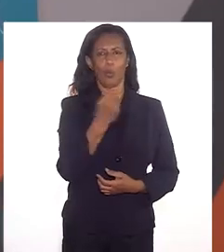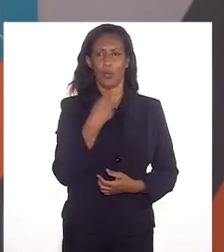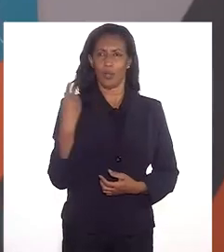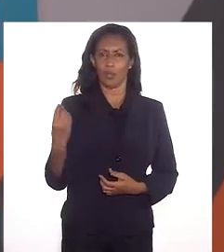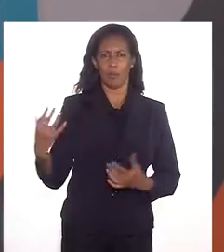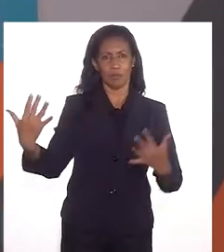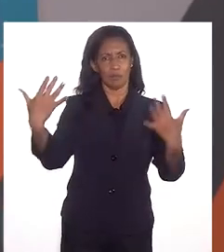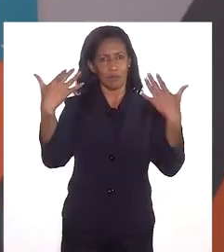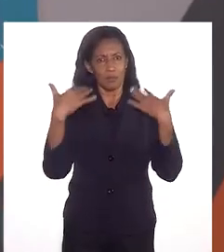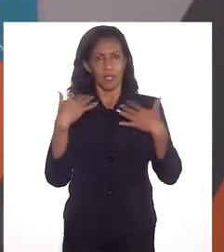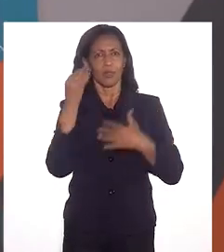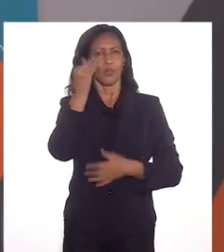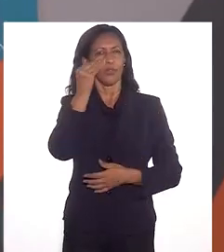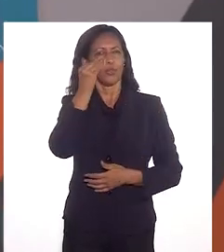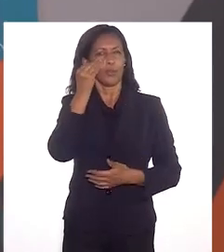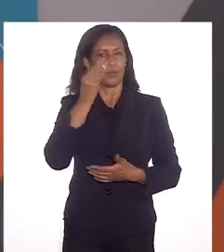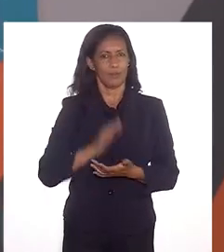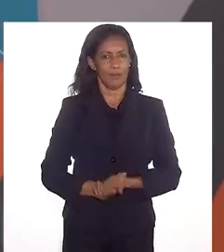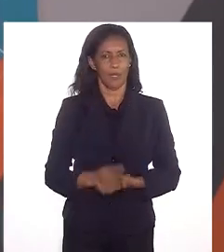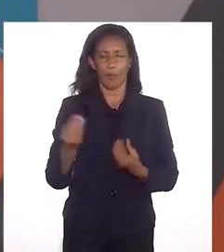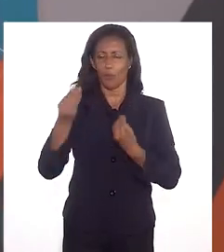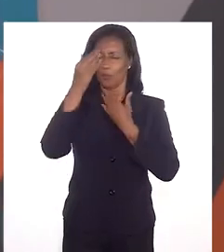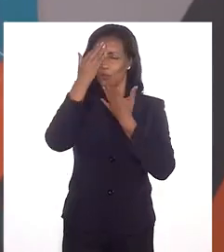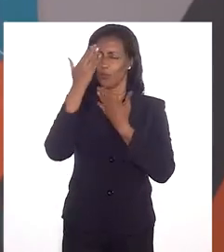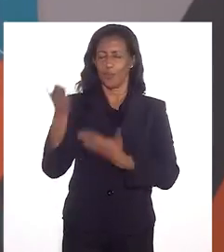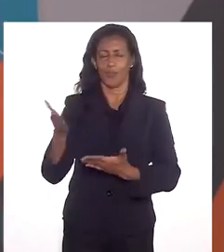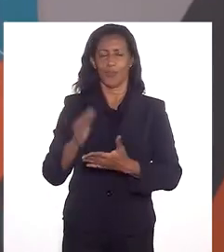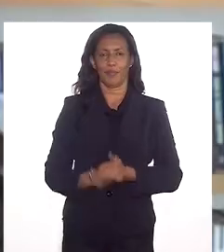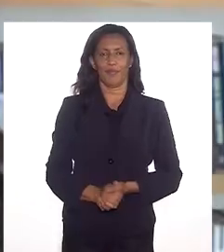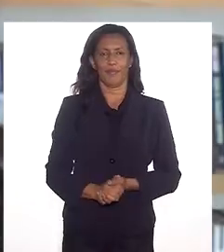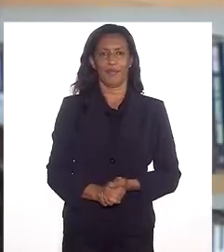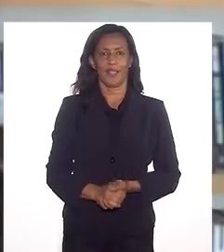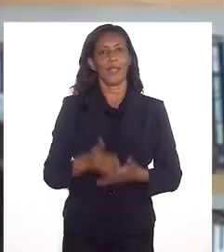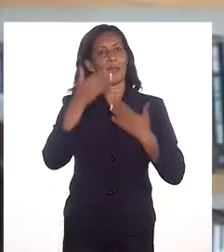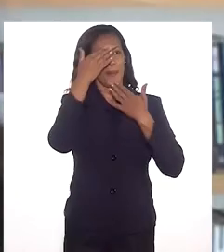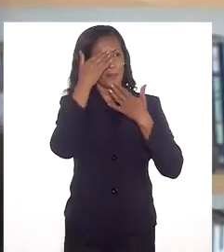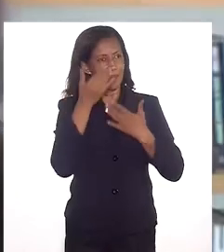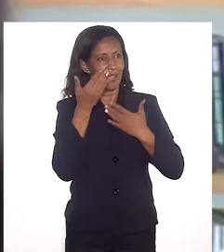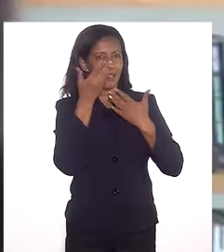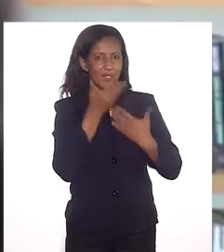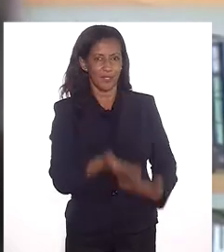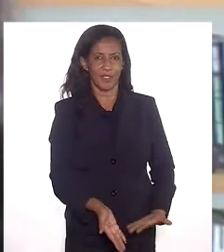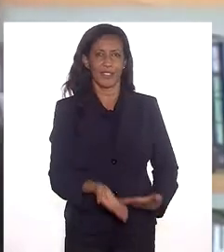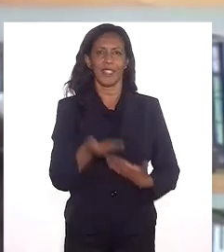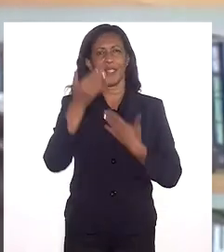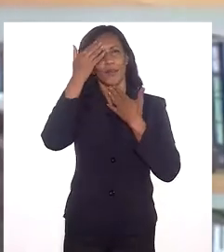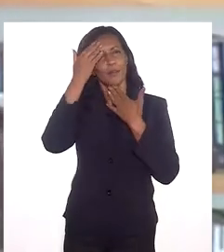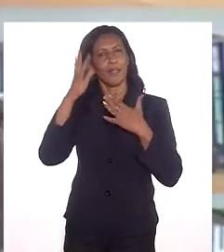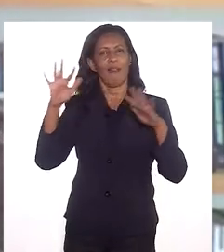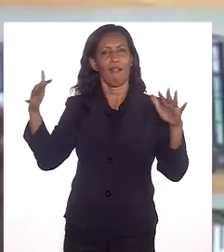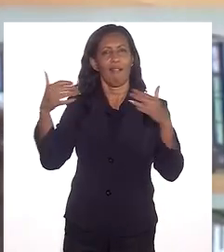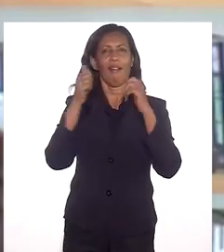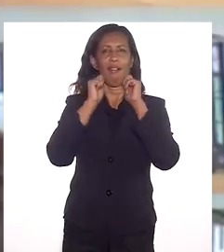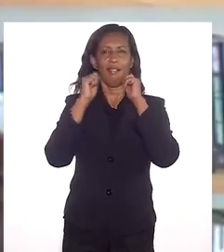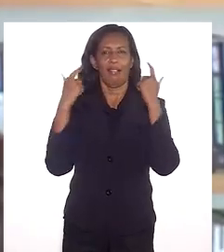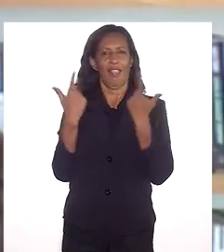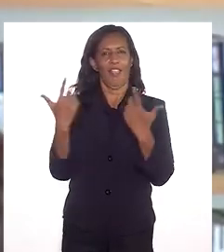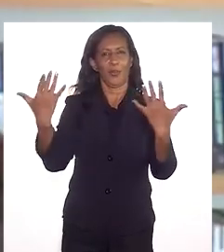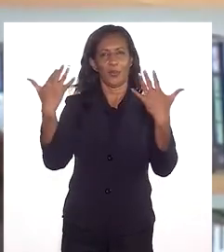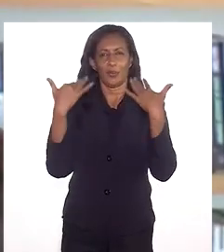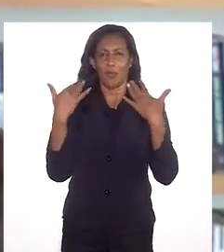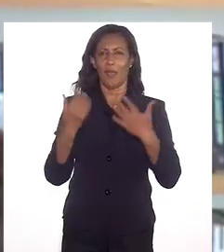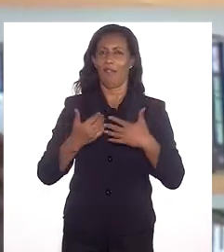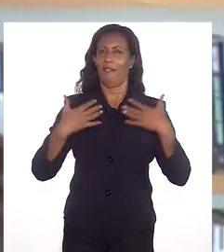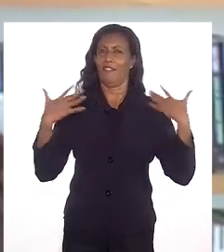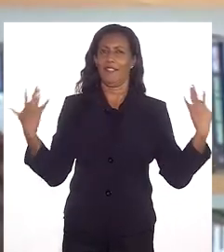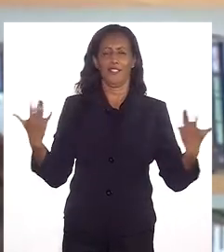nós, os espectadores, essa enorme experiência. Muito obrigada. Obrigada a você, Cláudia. Obrigada aos espectadores da